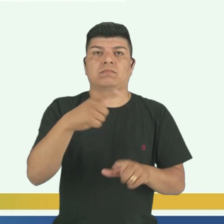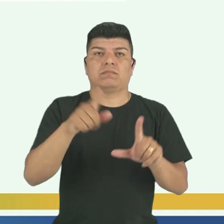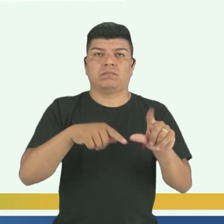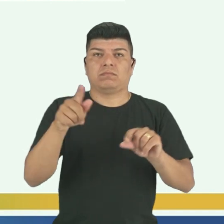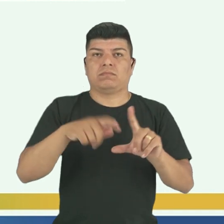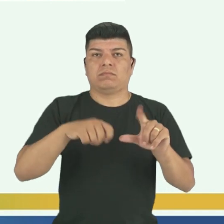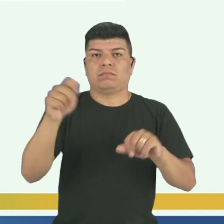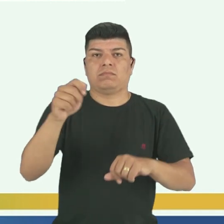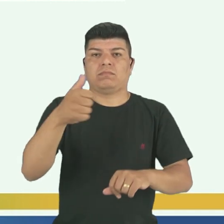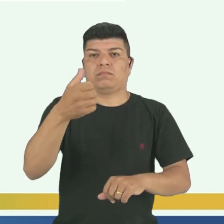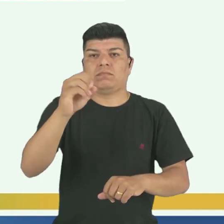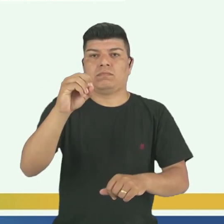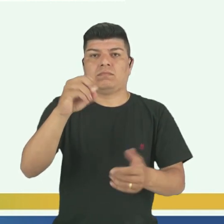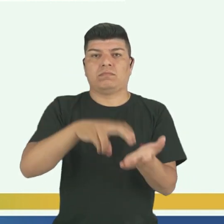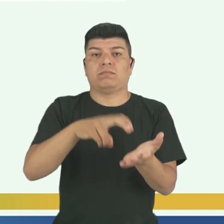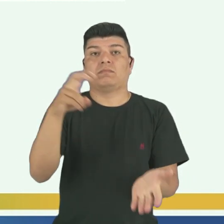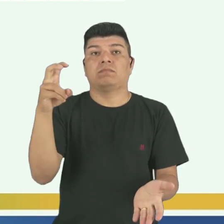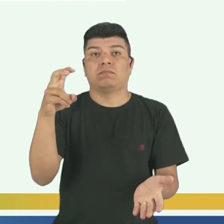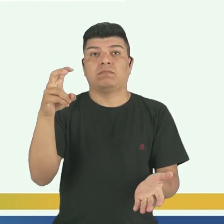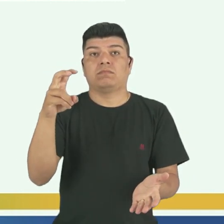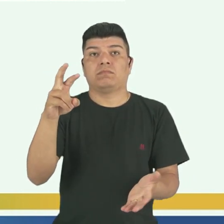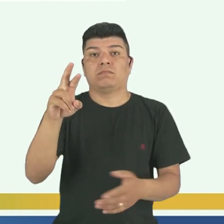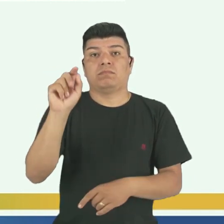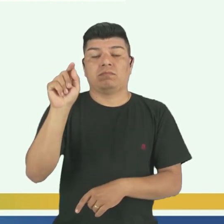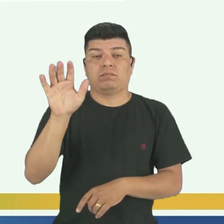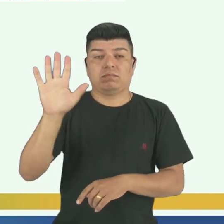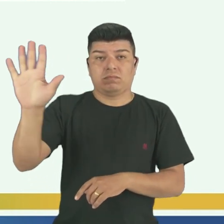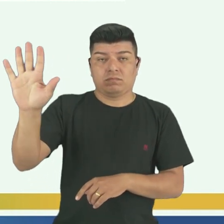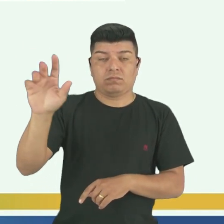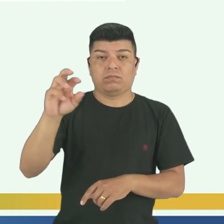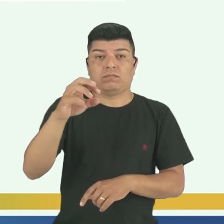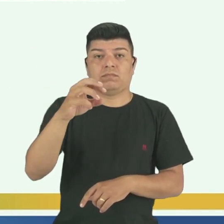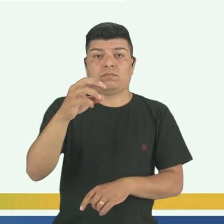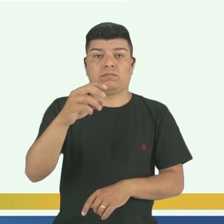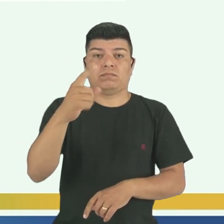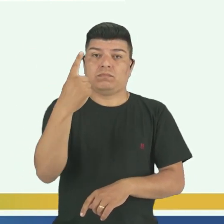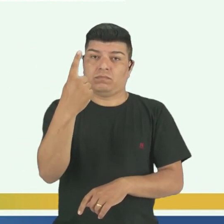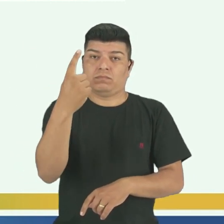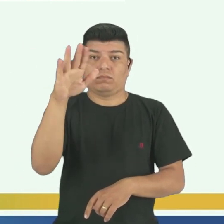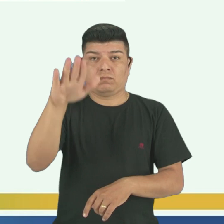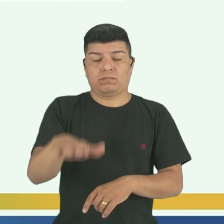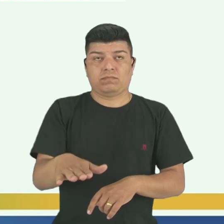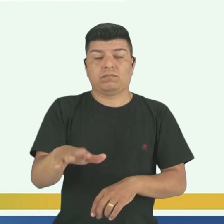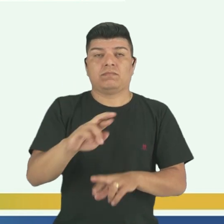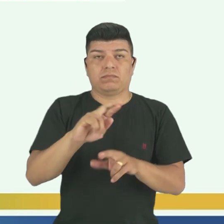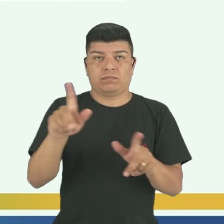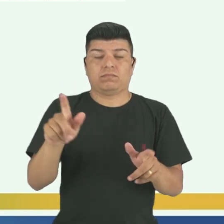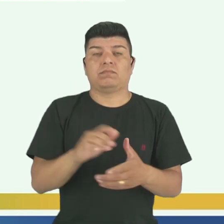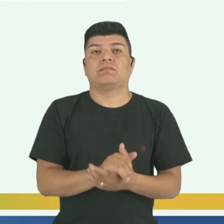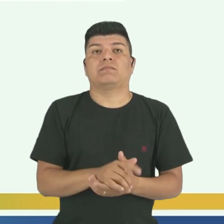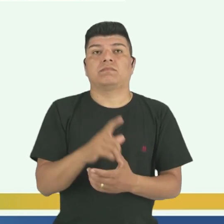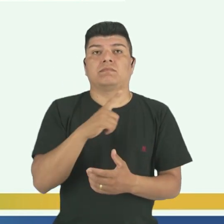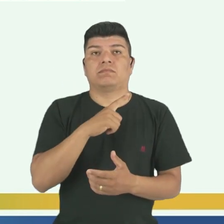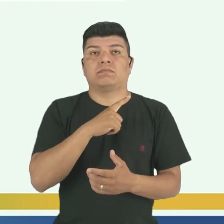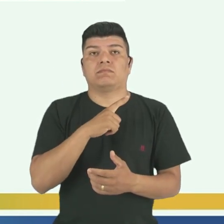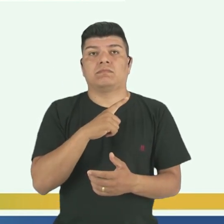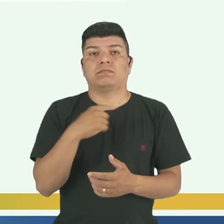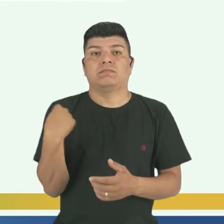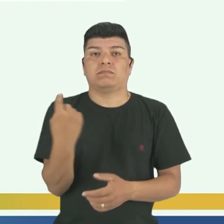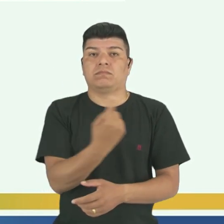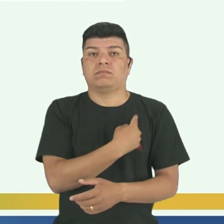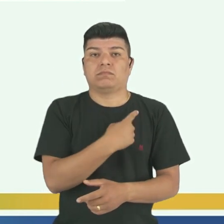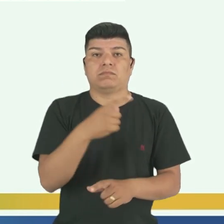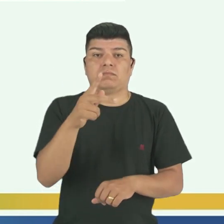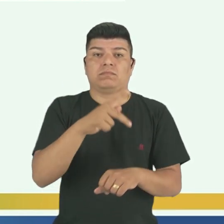horas, e Fernando de Noronha vai ser 13 horas, tá? 1 hora da tarde. Porque nós temos o quê? No nosso